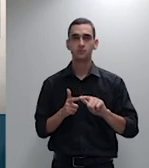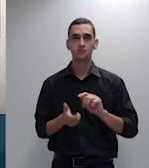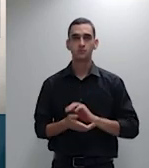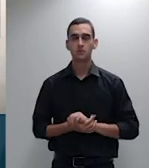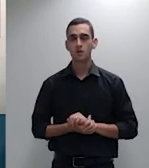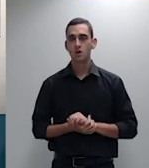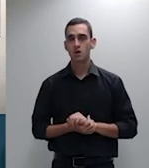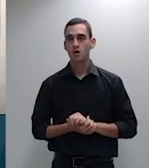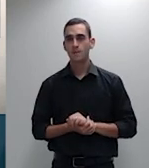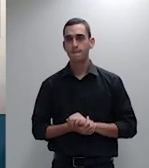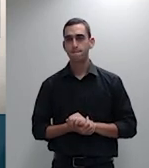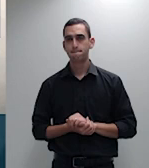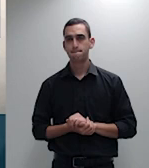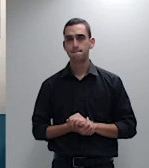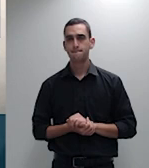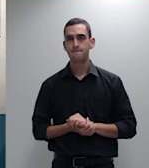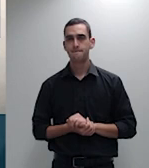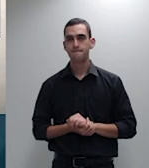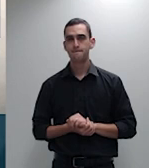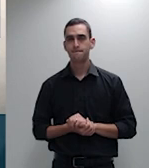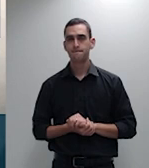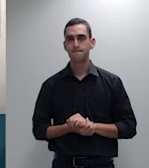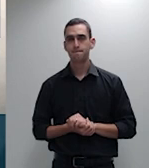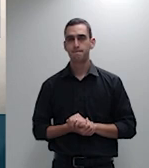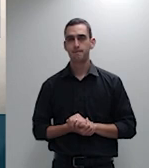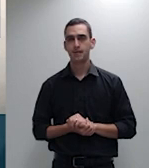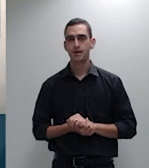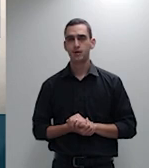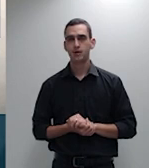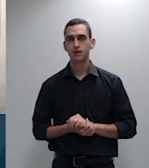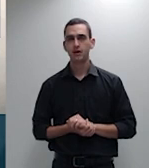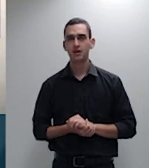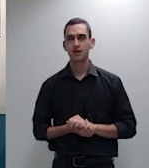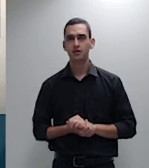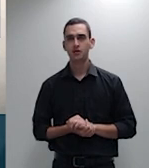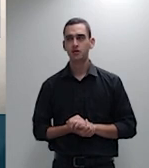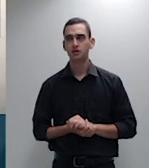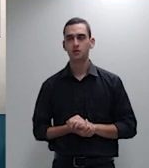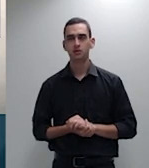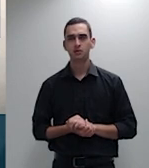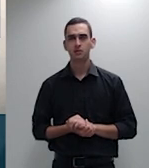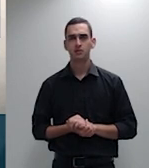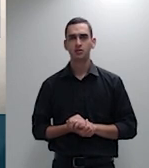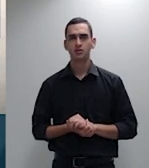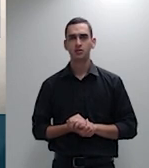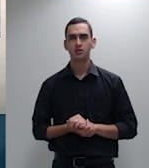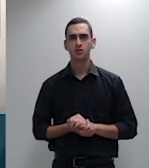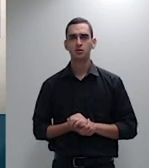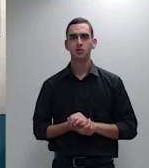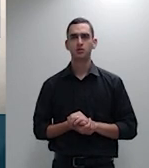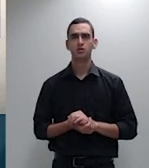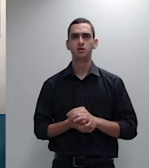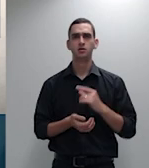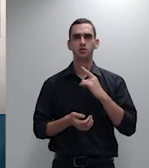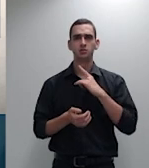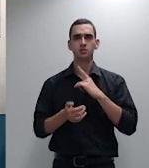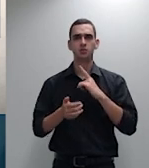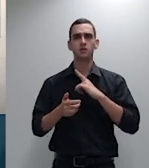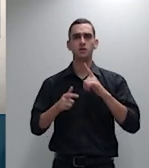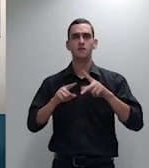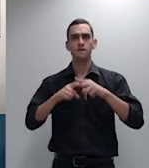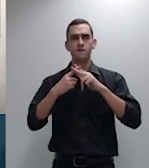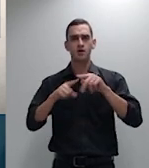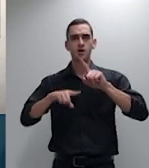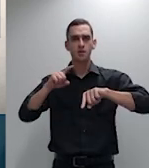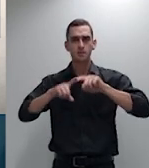por vários outros colegas é que a existência de regras de reajuste faixa etária é normal é indispensável faz parte da essência do mercado e sobre